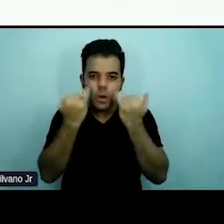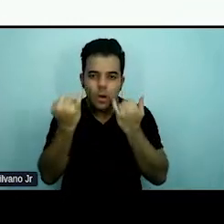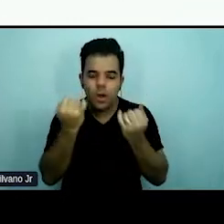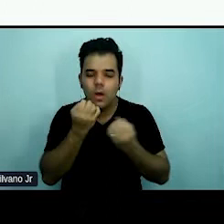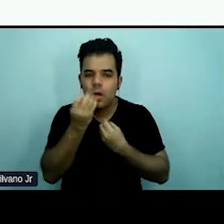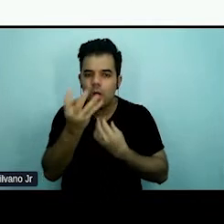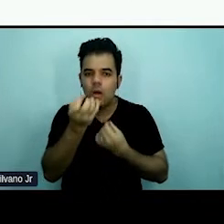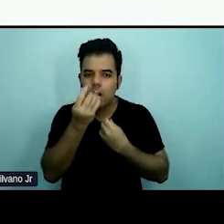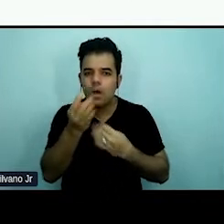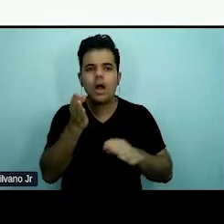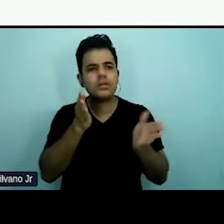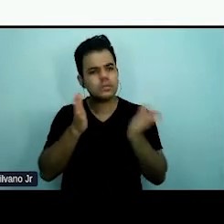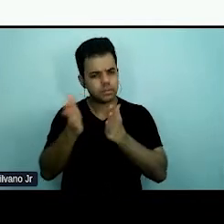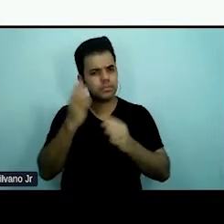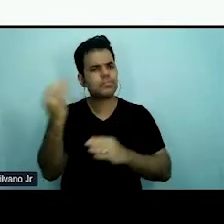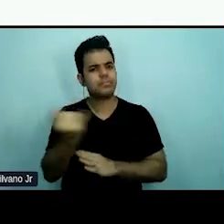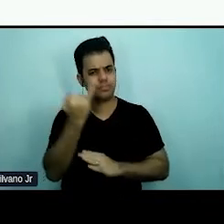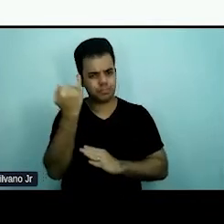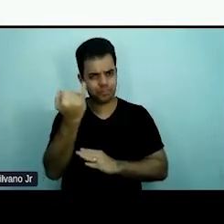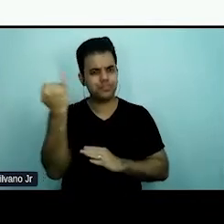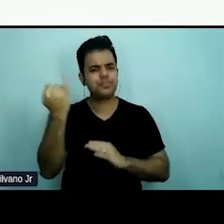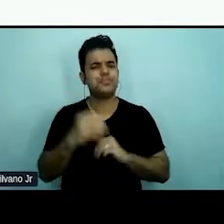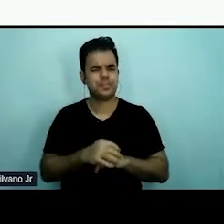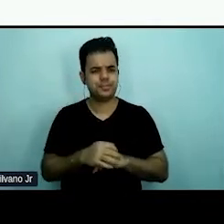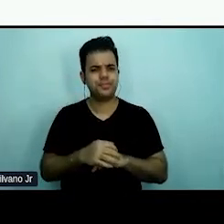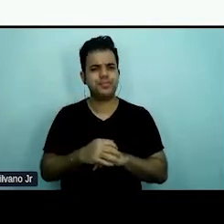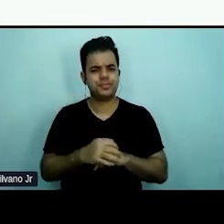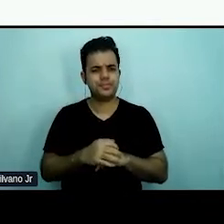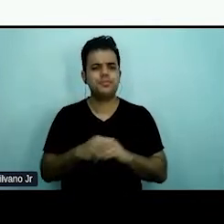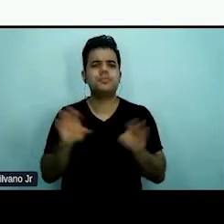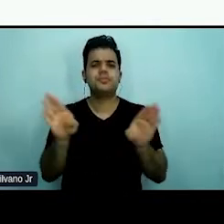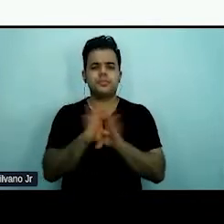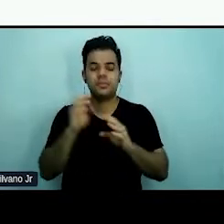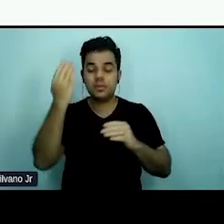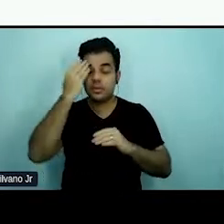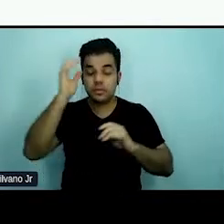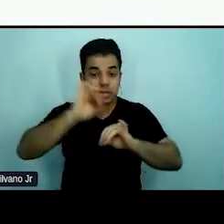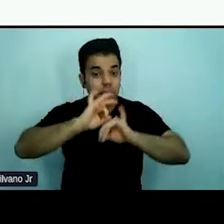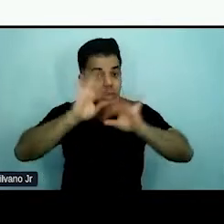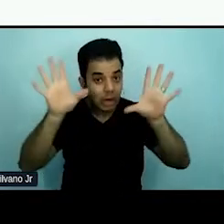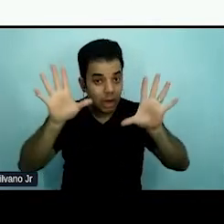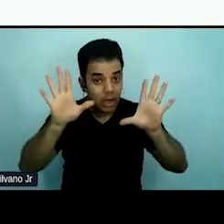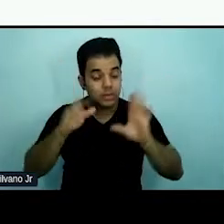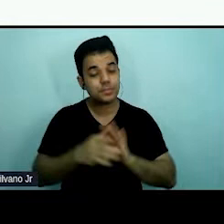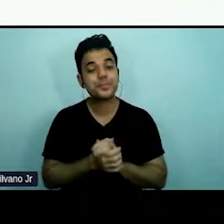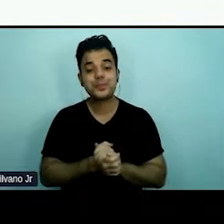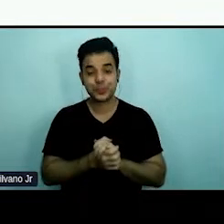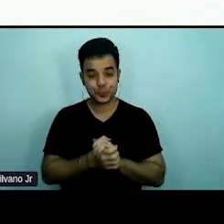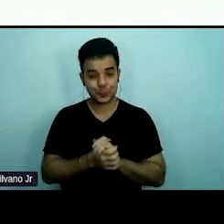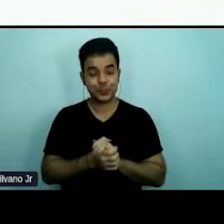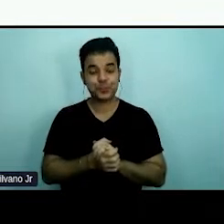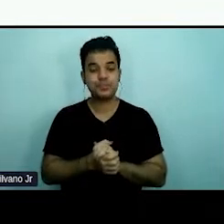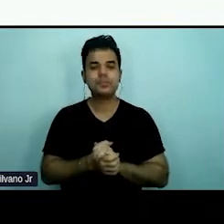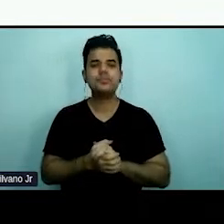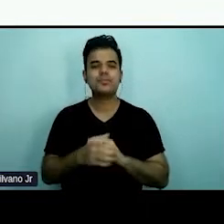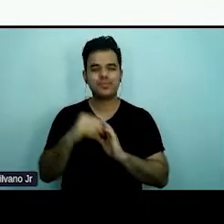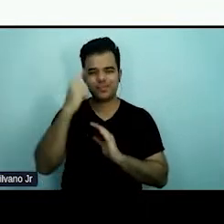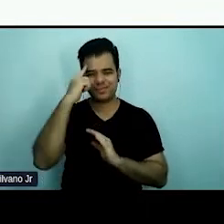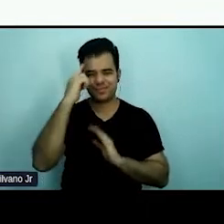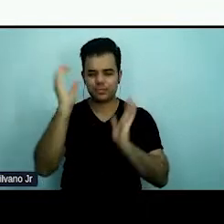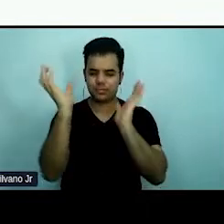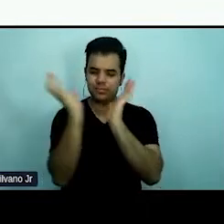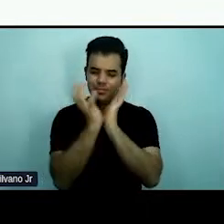a informação mais entendível. Bom, o burocratês